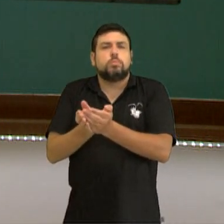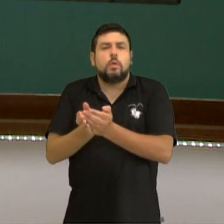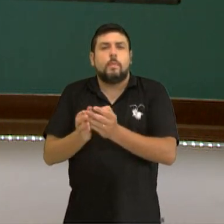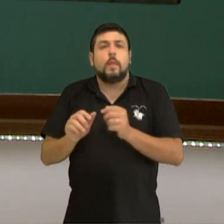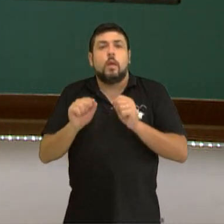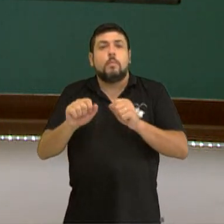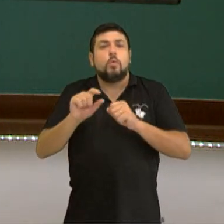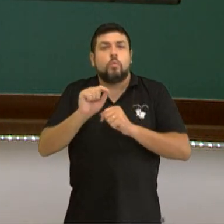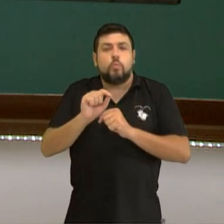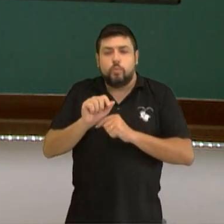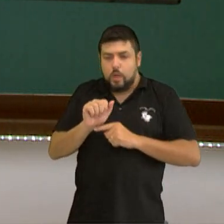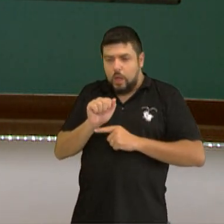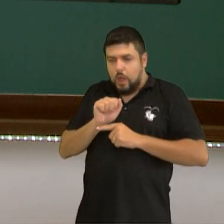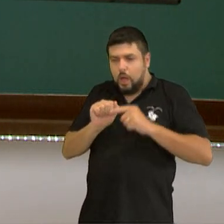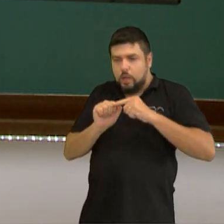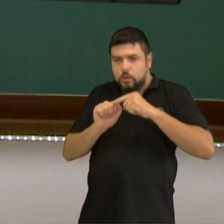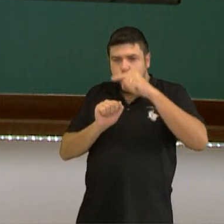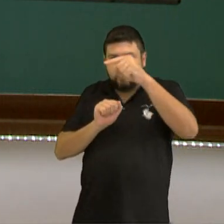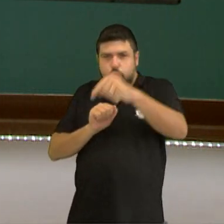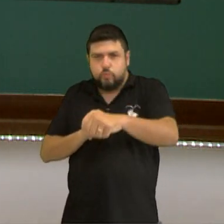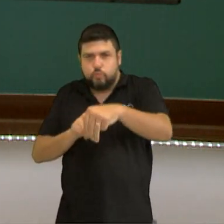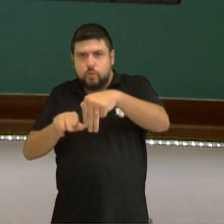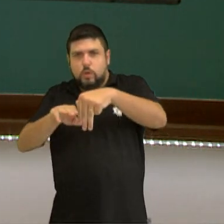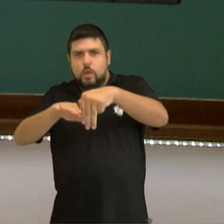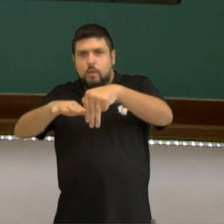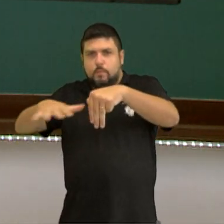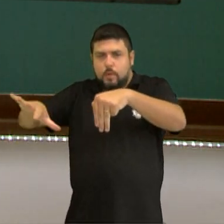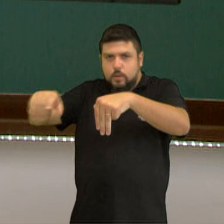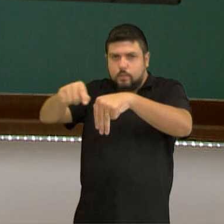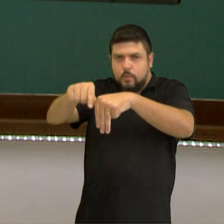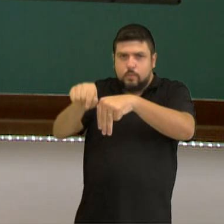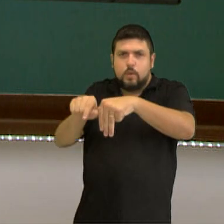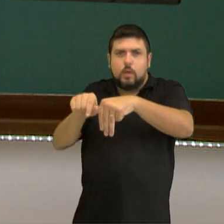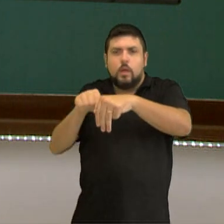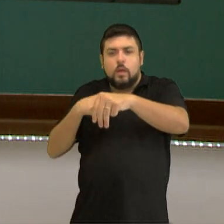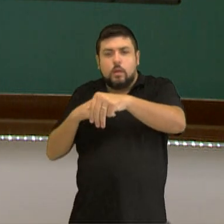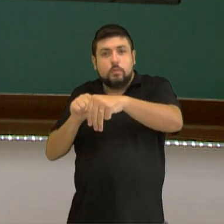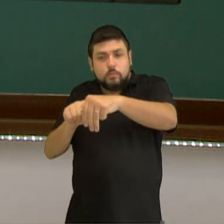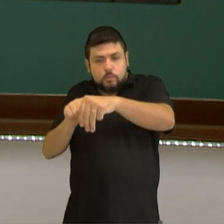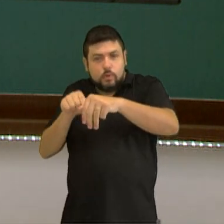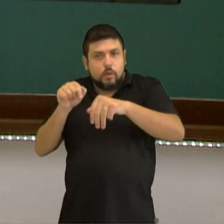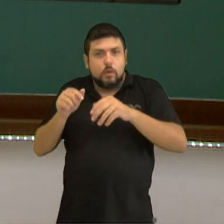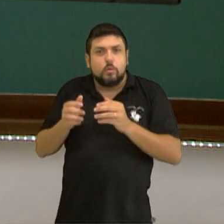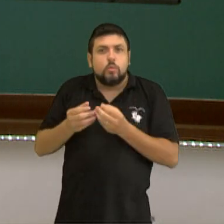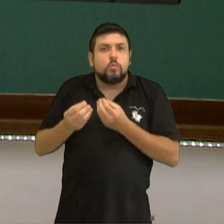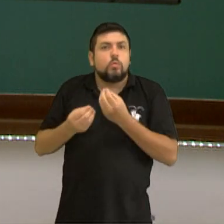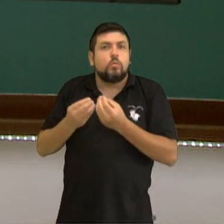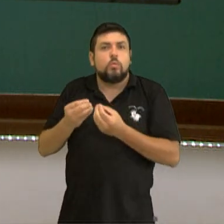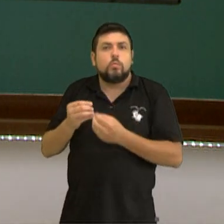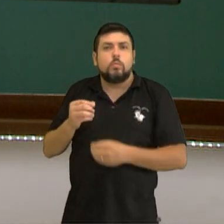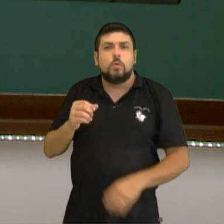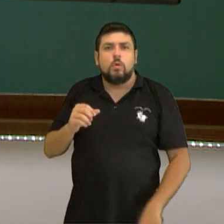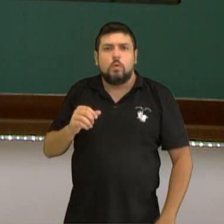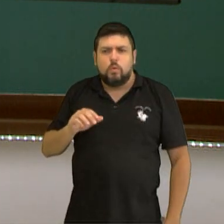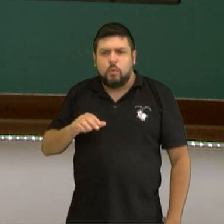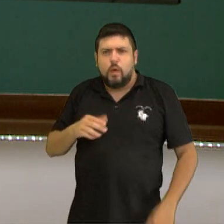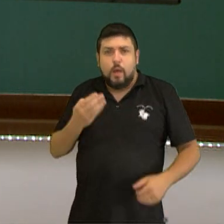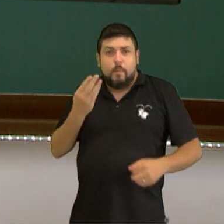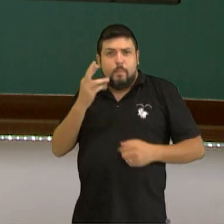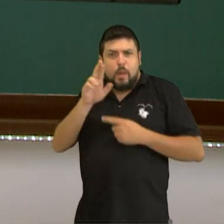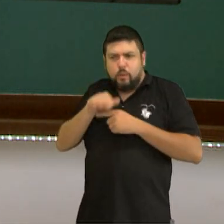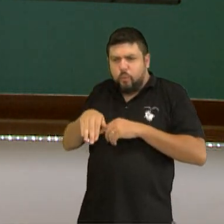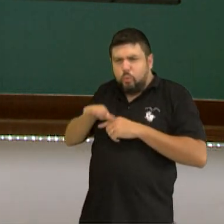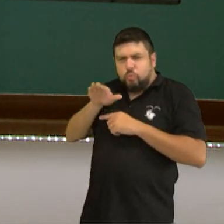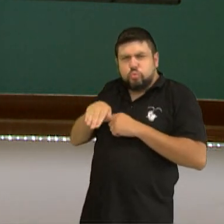Matinhos, que é a BR que vai parar, da BR-277 até Matinhos, por exemplo, você anda lá oitenta, noventa, cem quilômetros por hora,